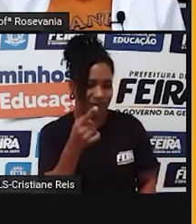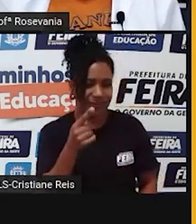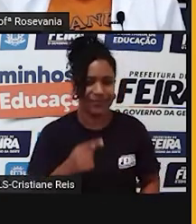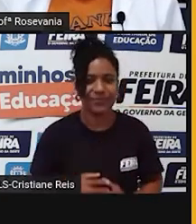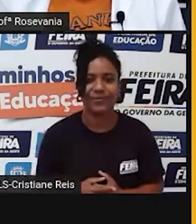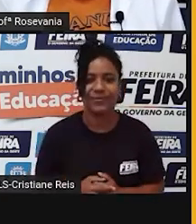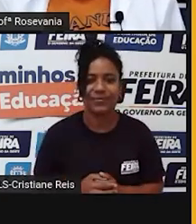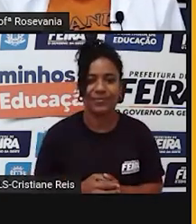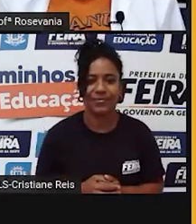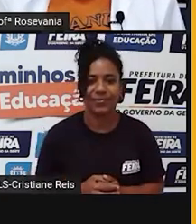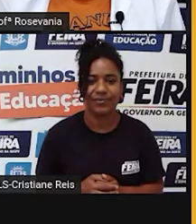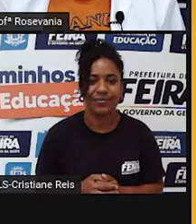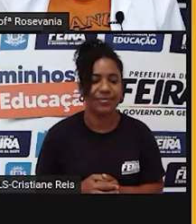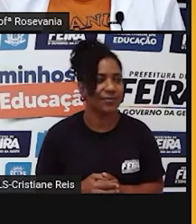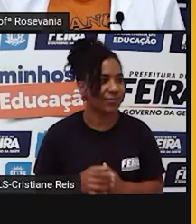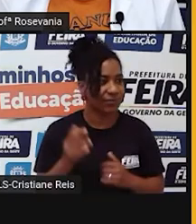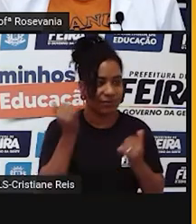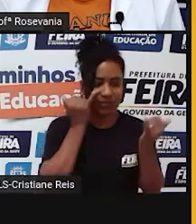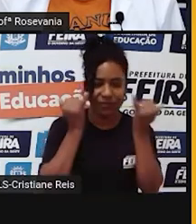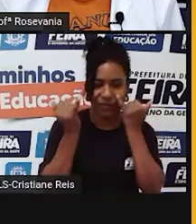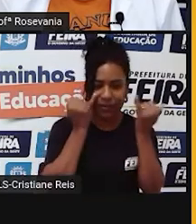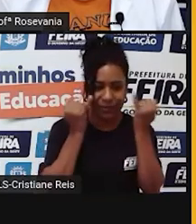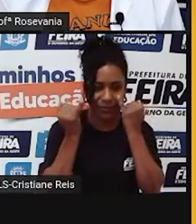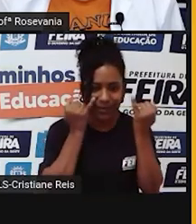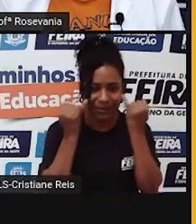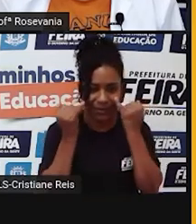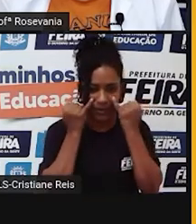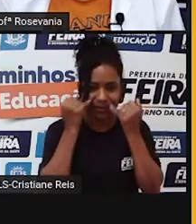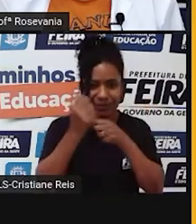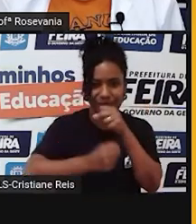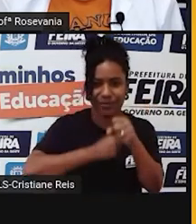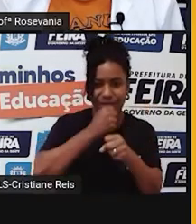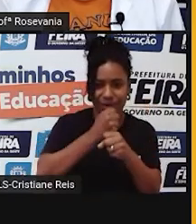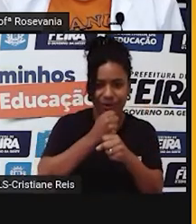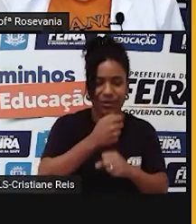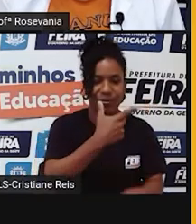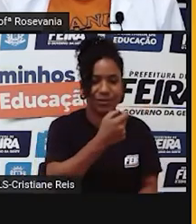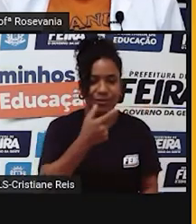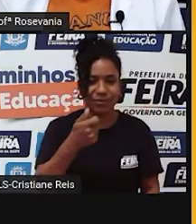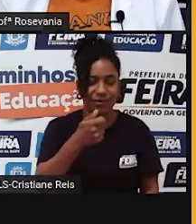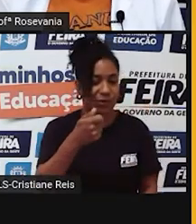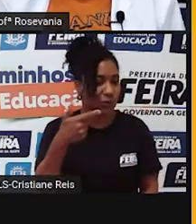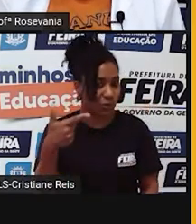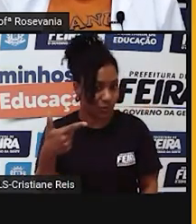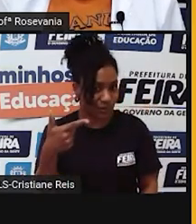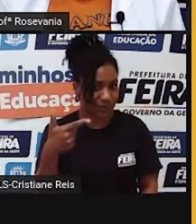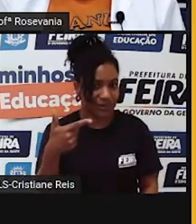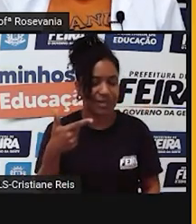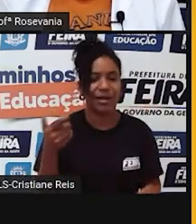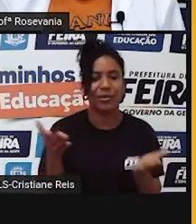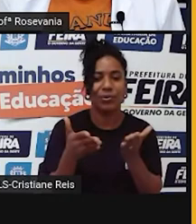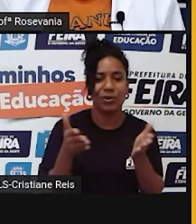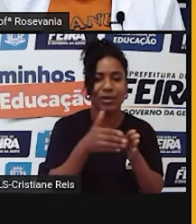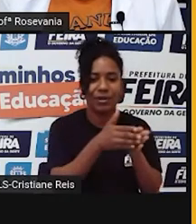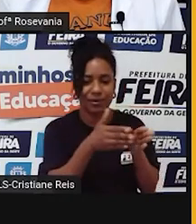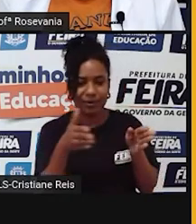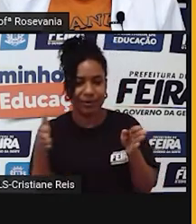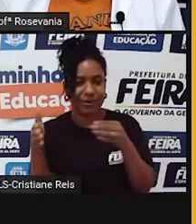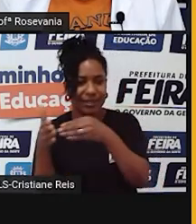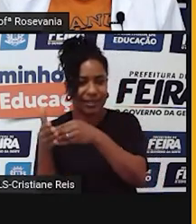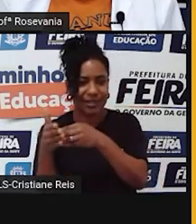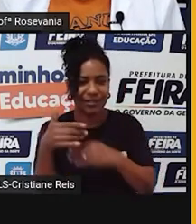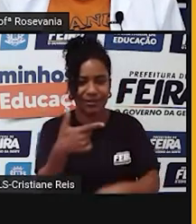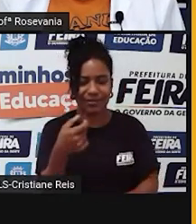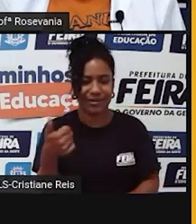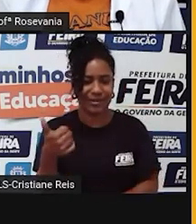Então, tem uma comparação dos dados que eram em 2012, esse da linha, para os dados, né, em 2016,